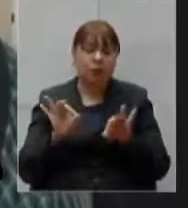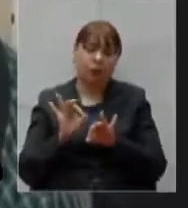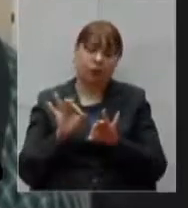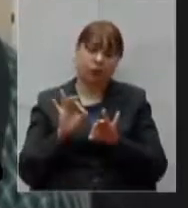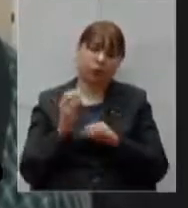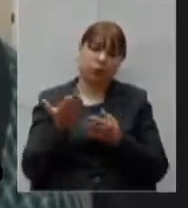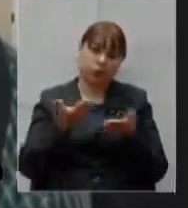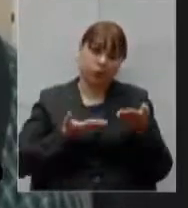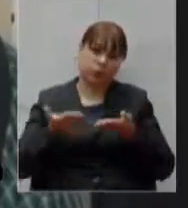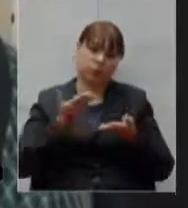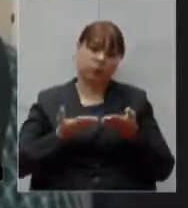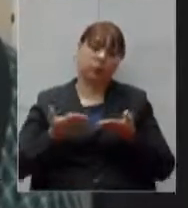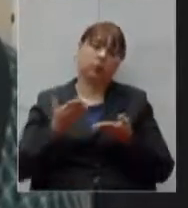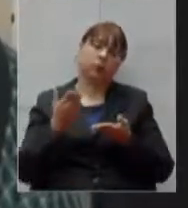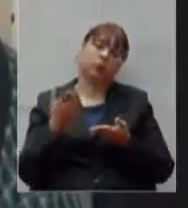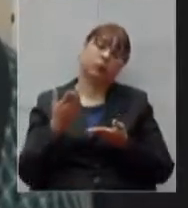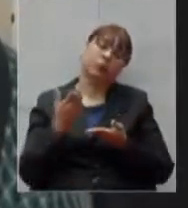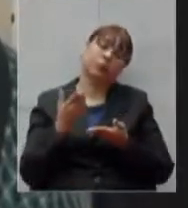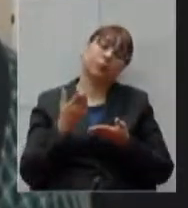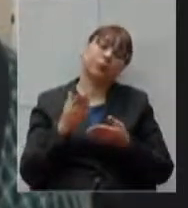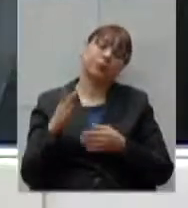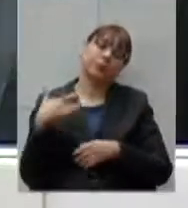de saúde muito obrigado senhores